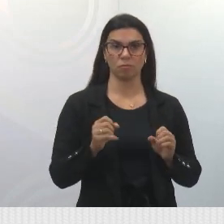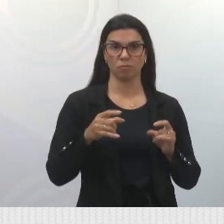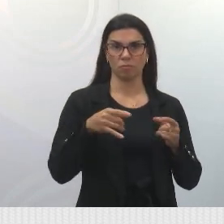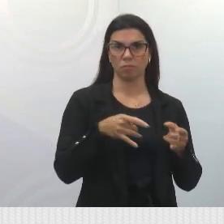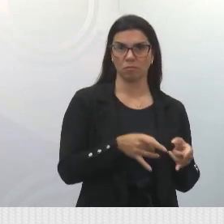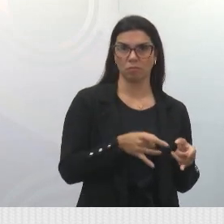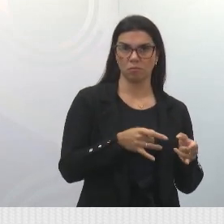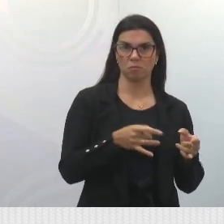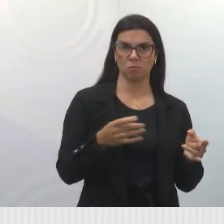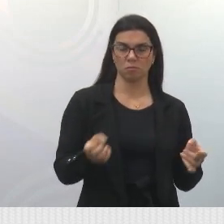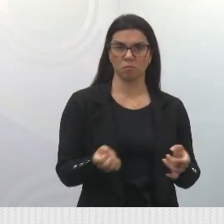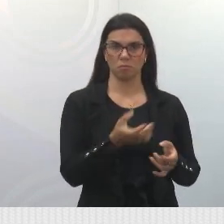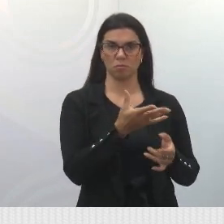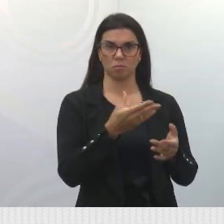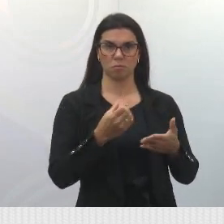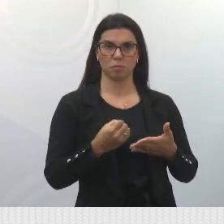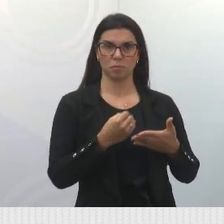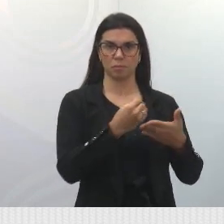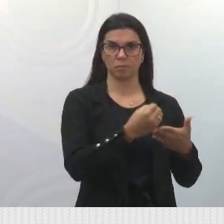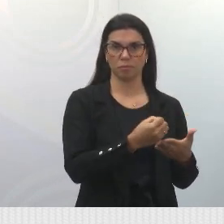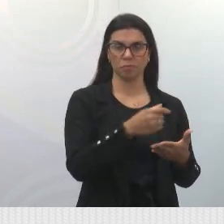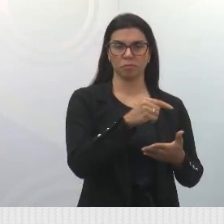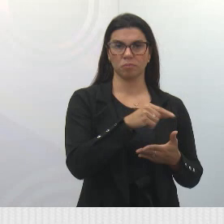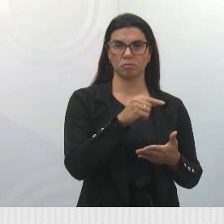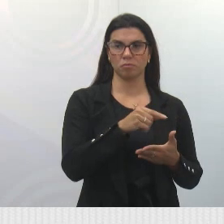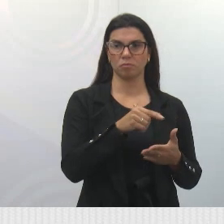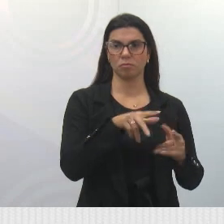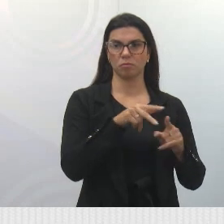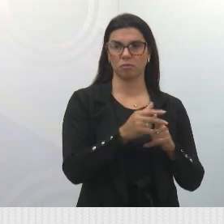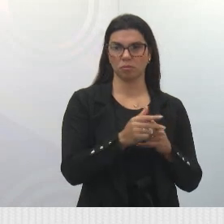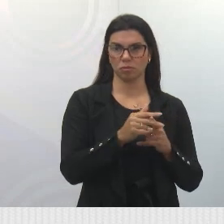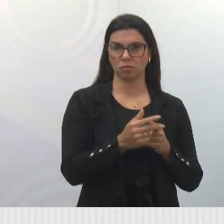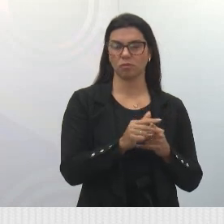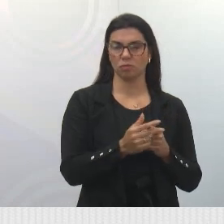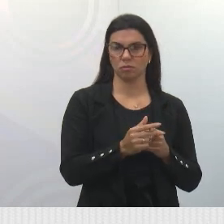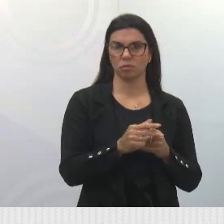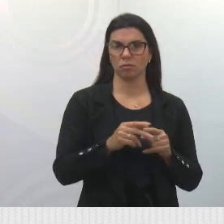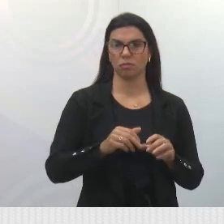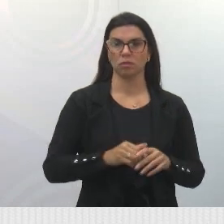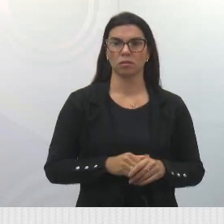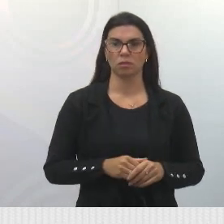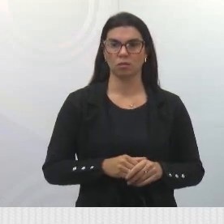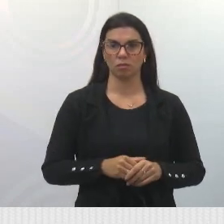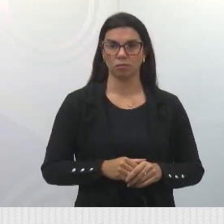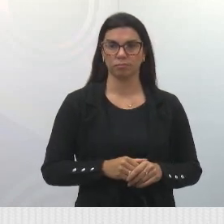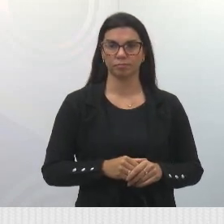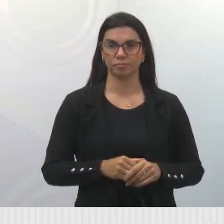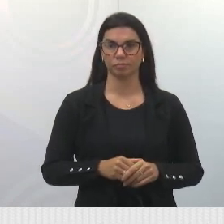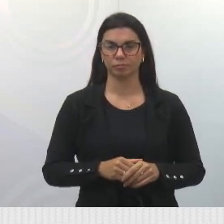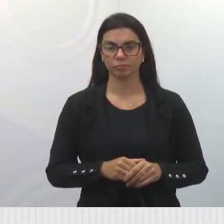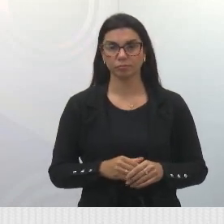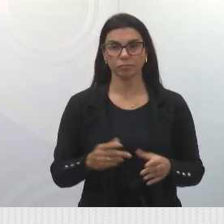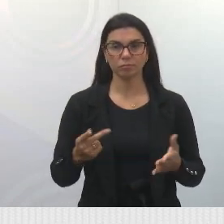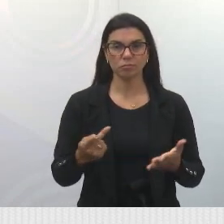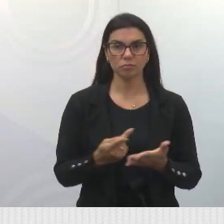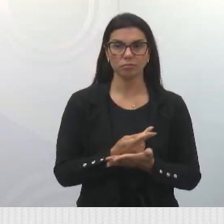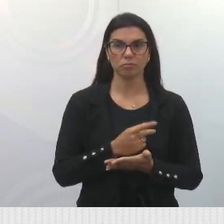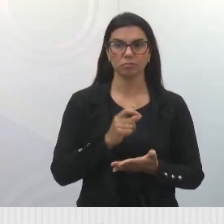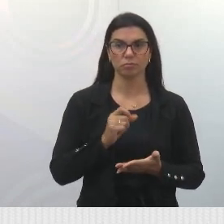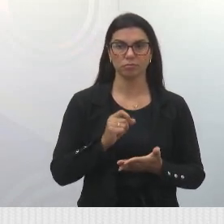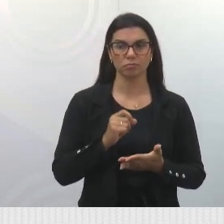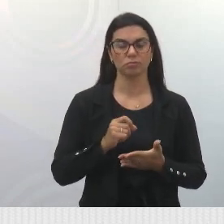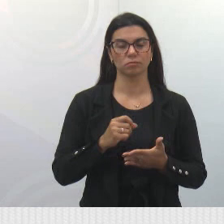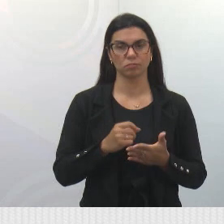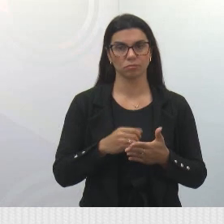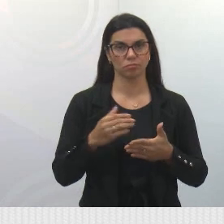leitos de UTI revitalizados. É lógico que essa revitalização está ocorrendo